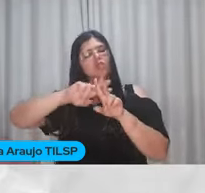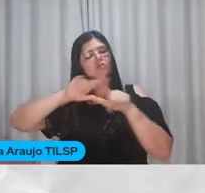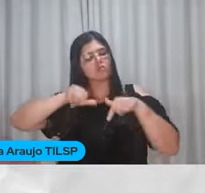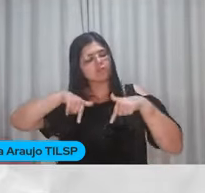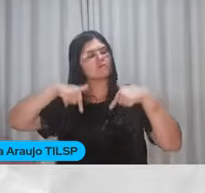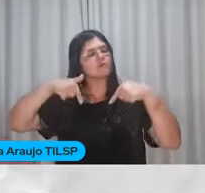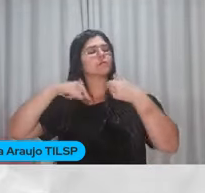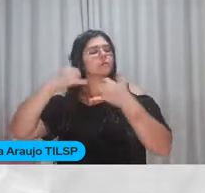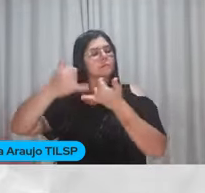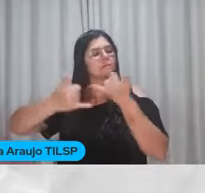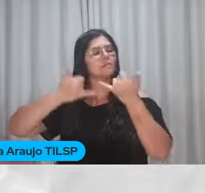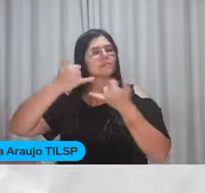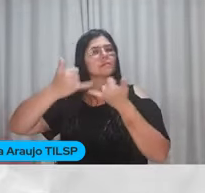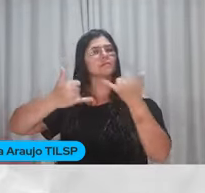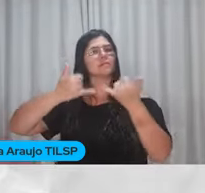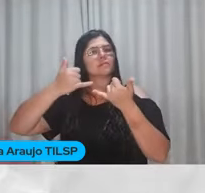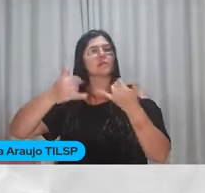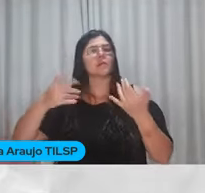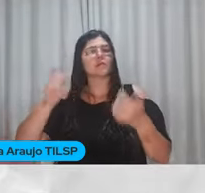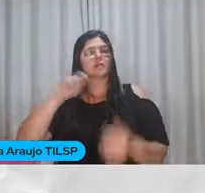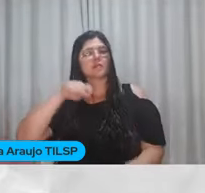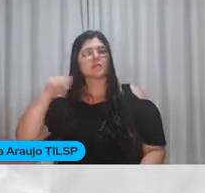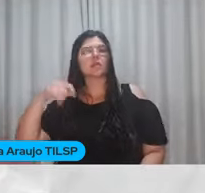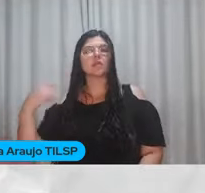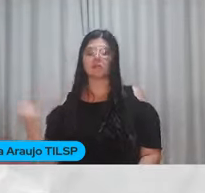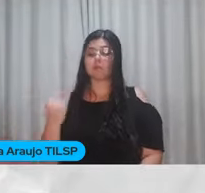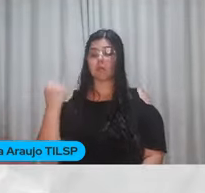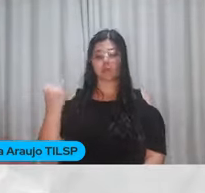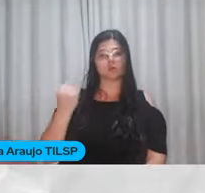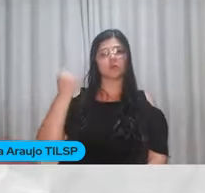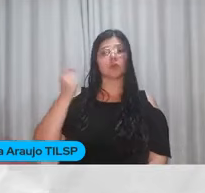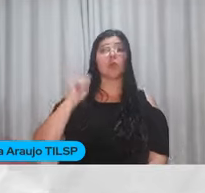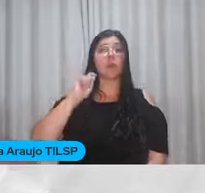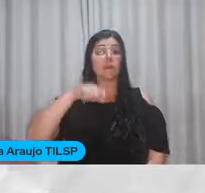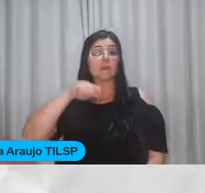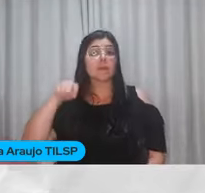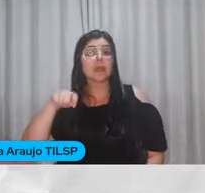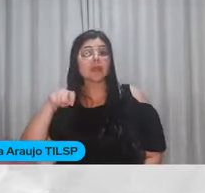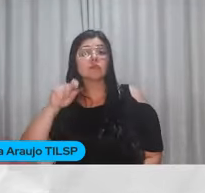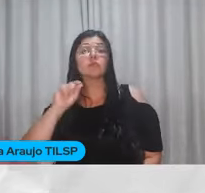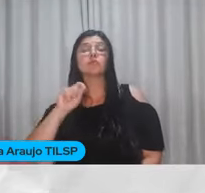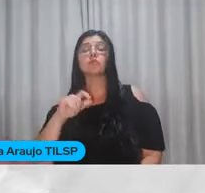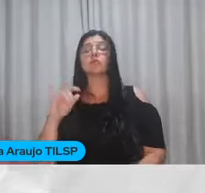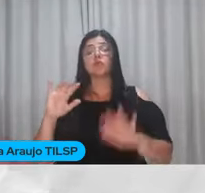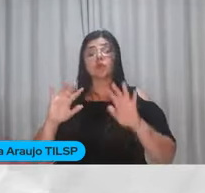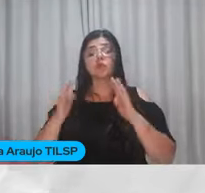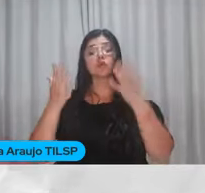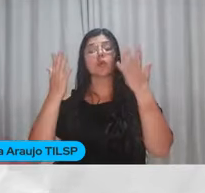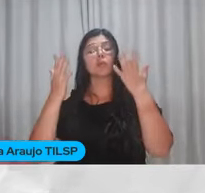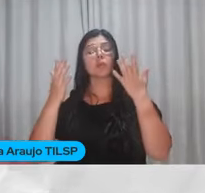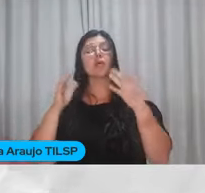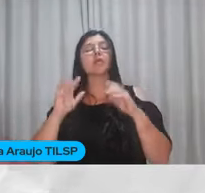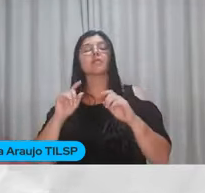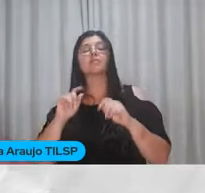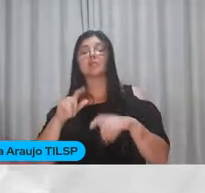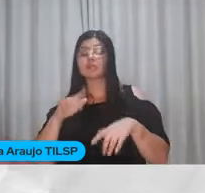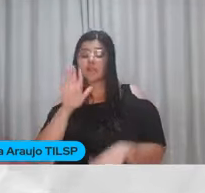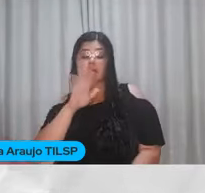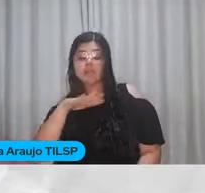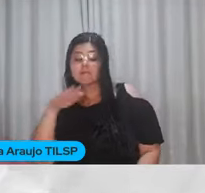Brincar Que esse mês É um mês muito importante É o mês Que nós comemoramos É o mês da